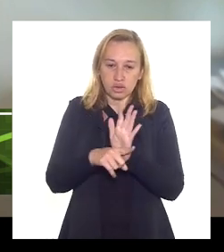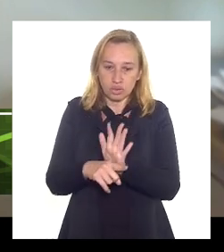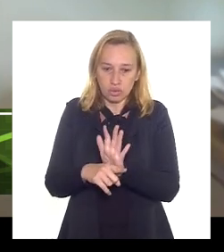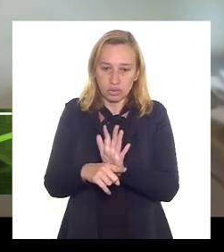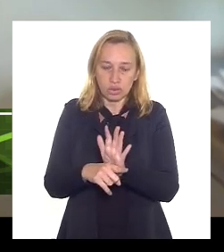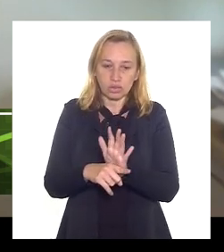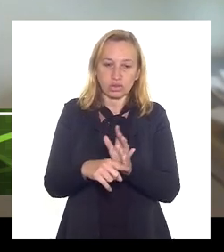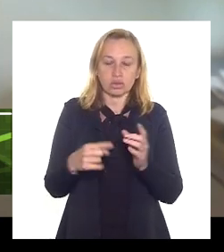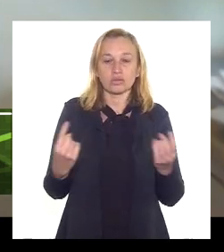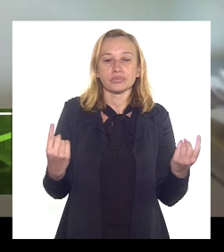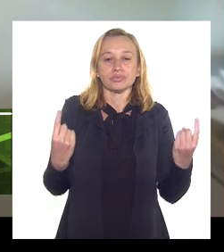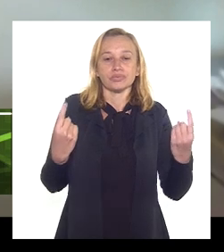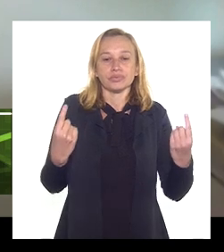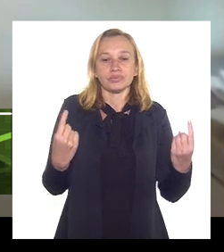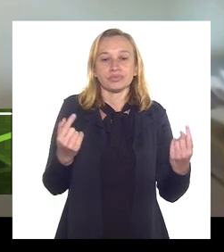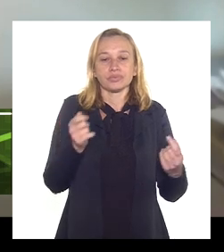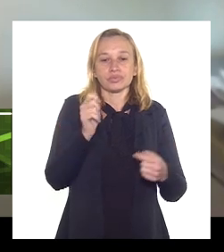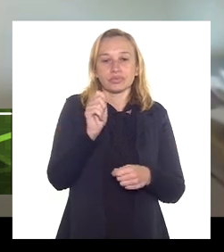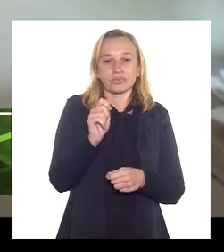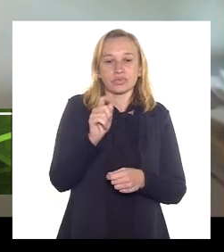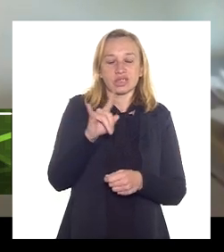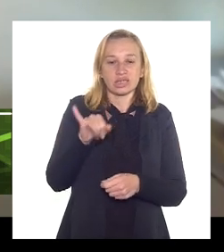do governo federal agora no meio do ano?